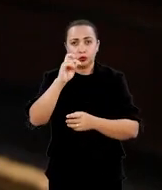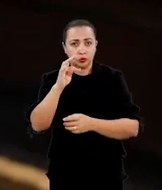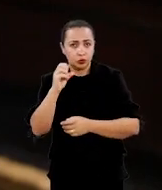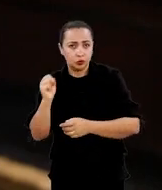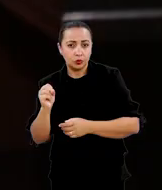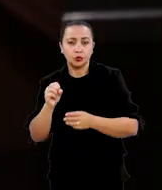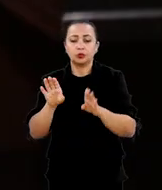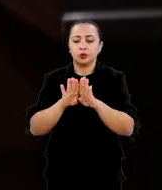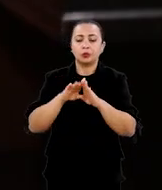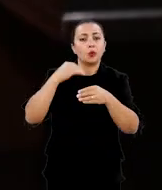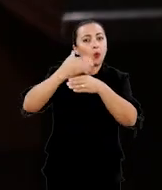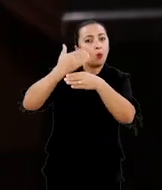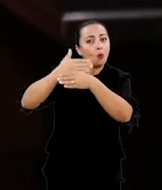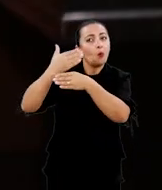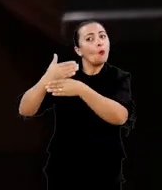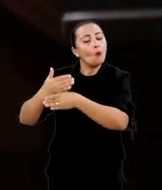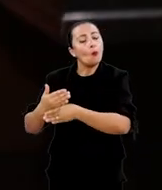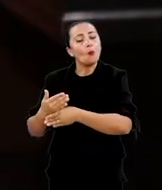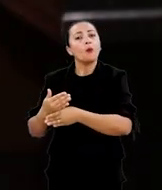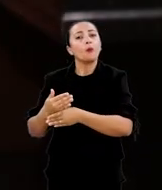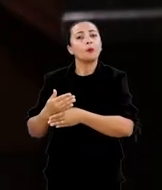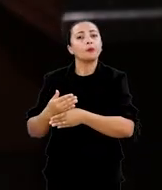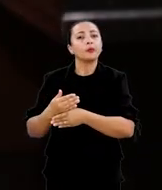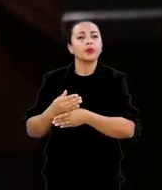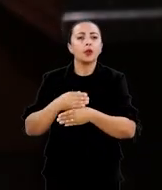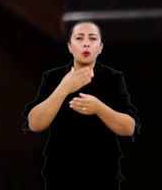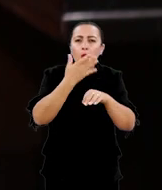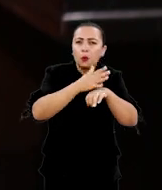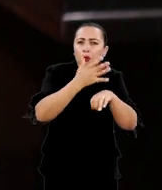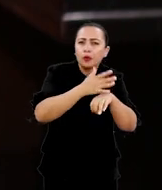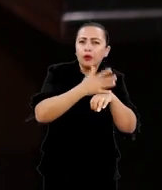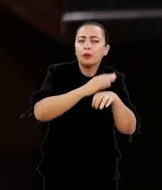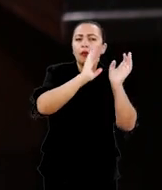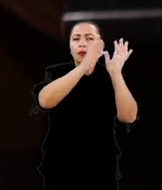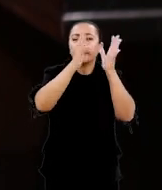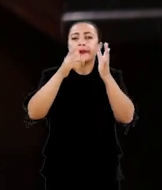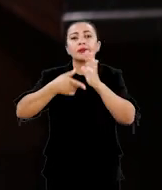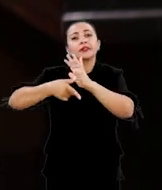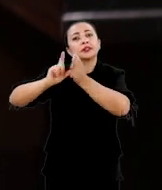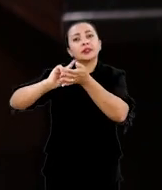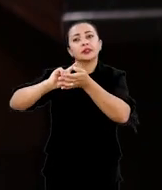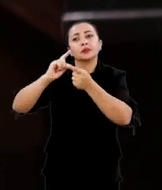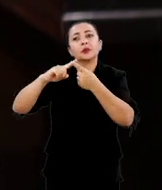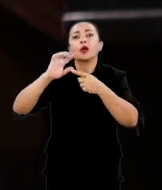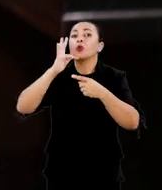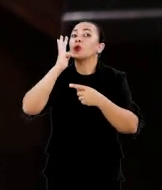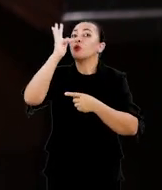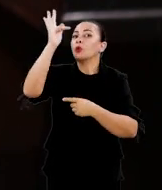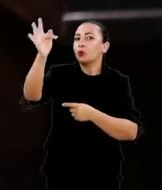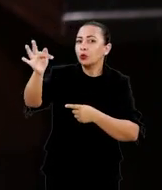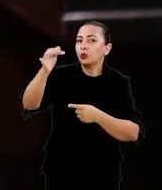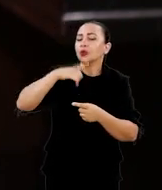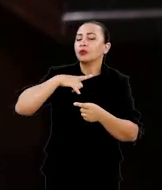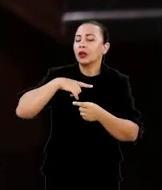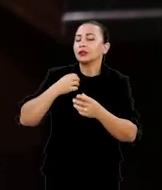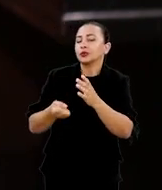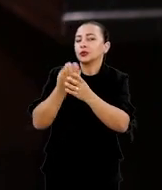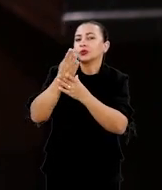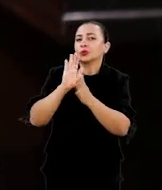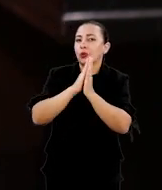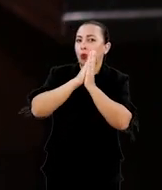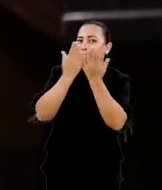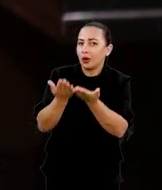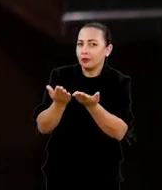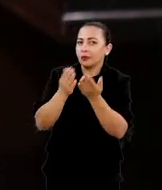de Xisto Bahia e construir um ensaio biográfico preliminar que lá na frente vai desembocar num